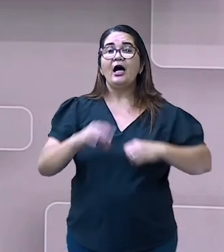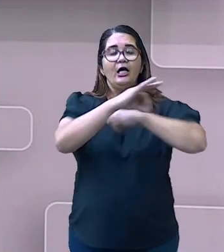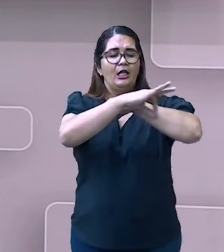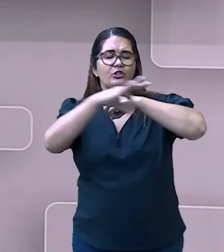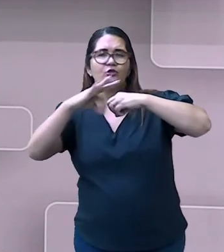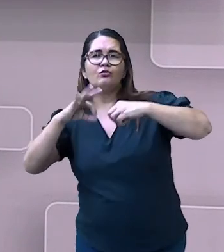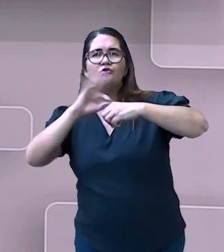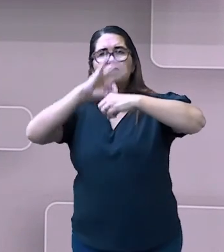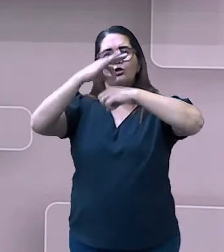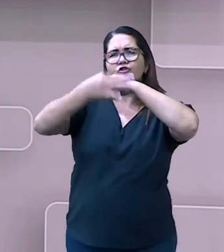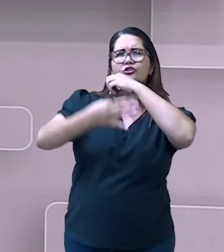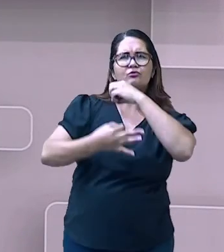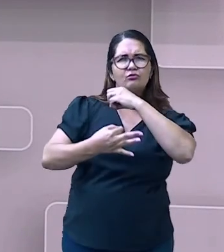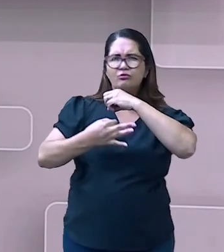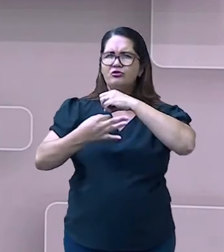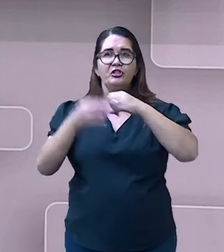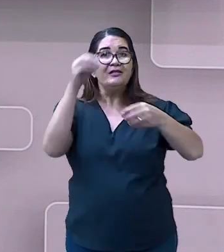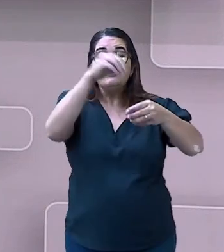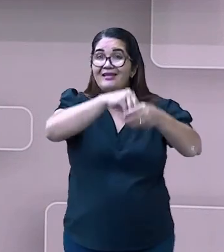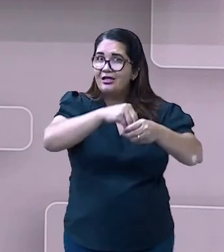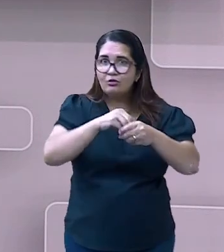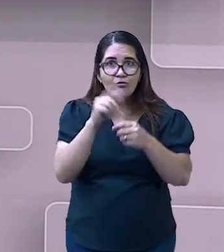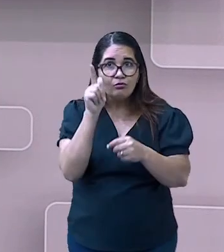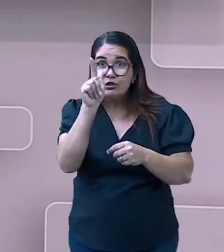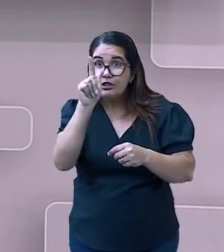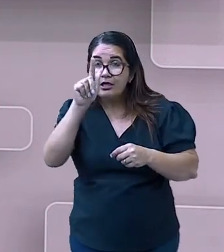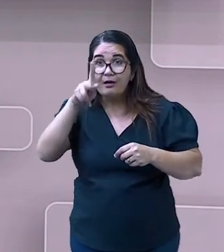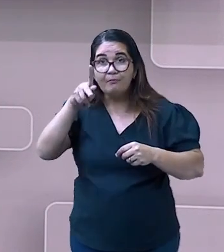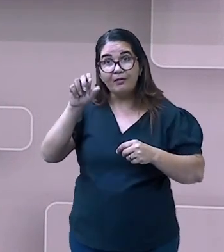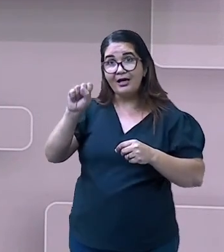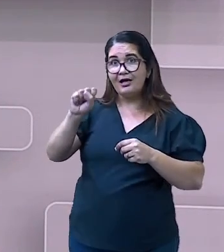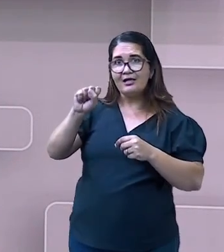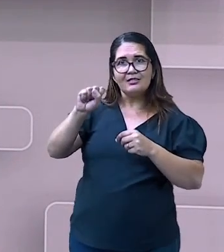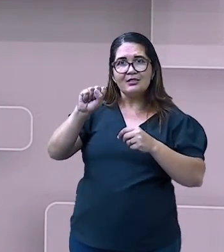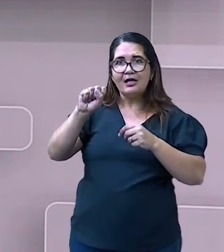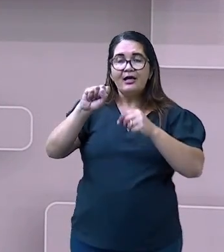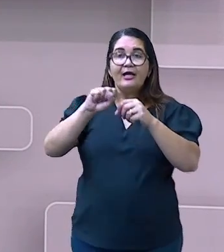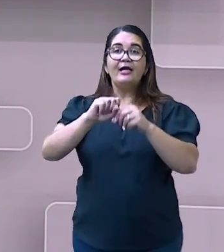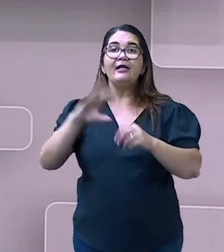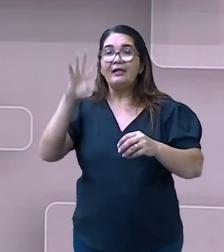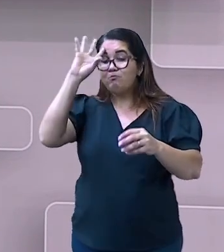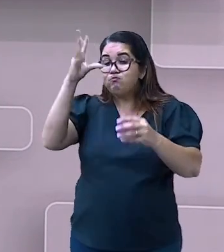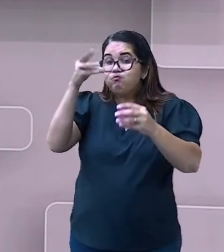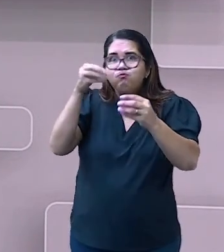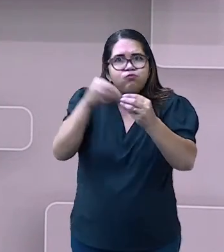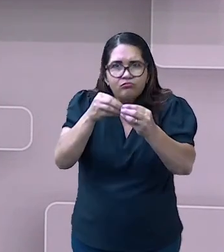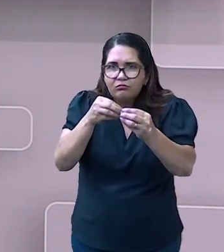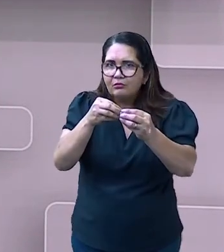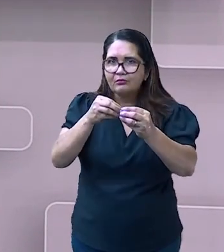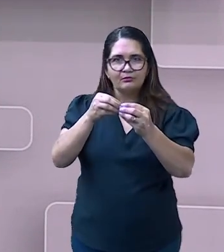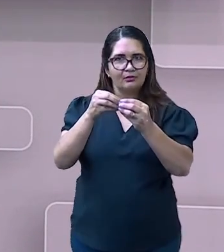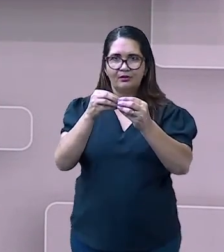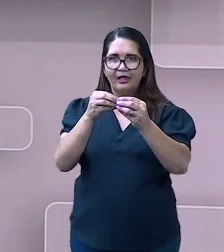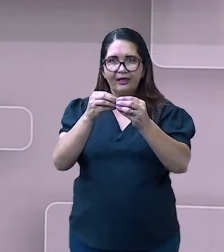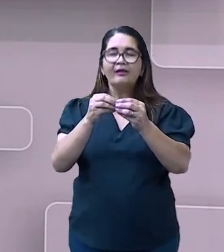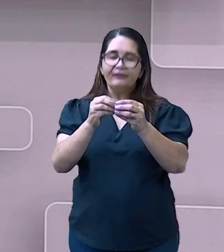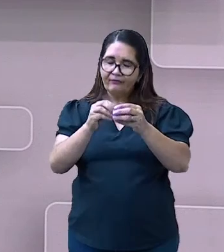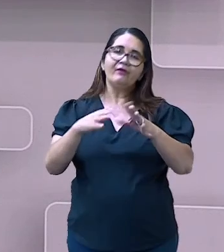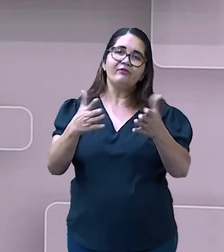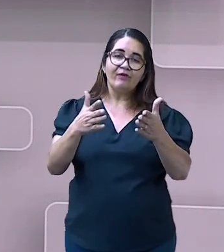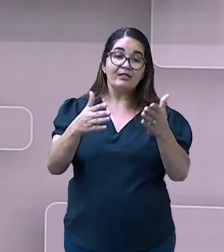longitude? Ele tem tudo isso. Ele é muito... Ele é complexo, né? Ele tem várias situações